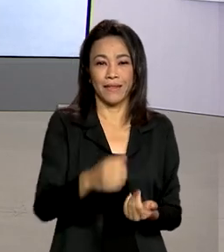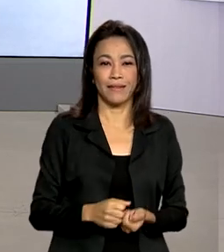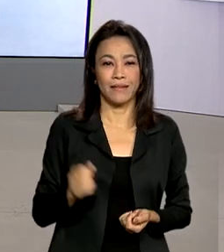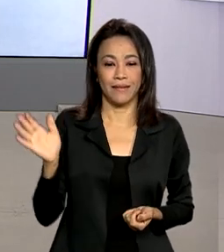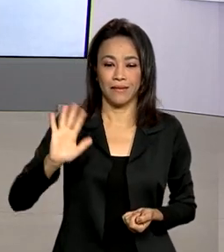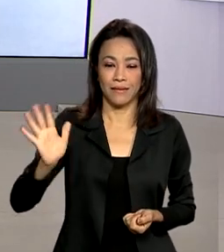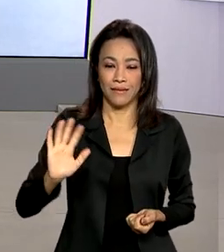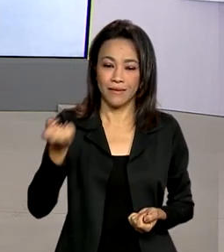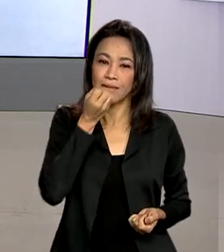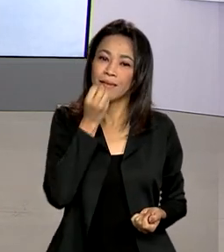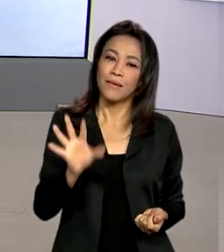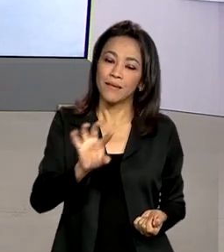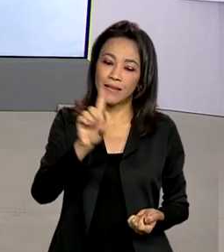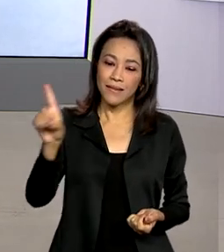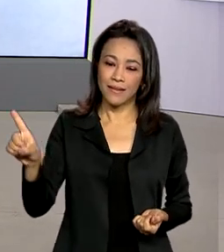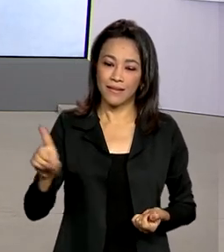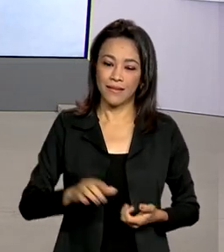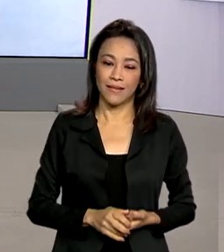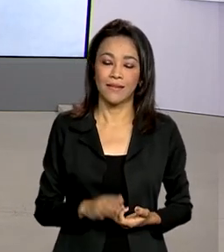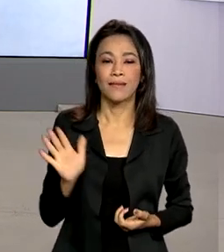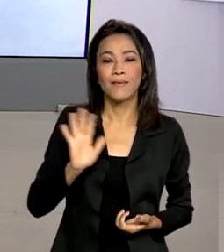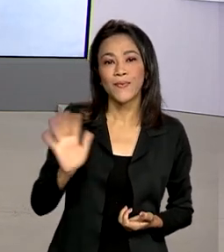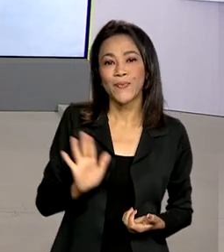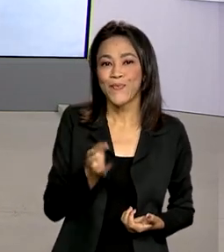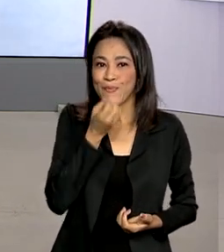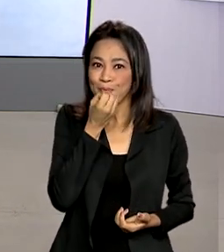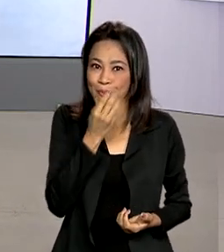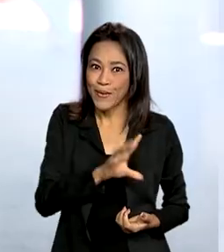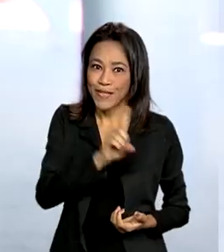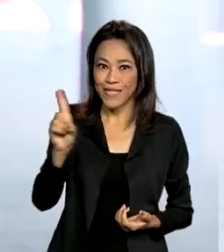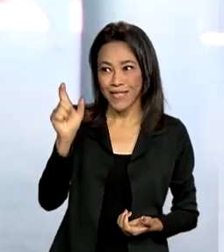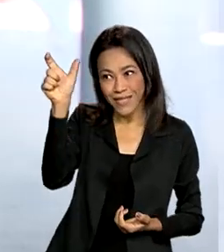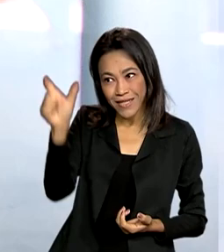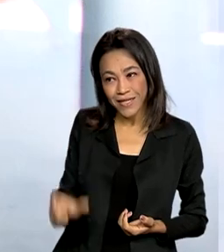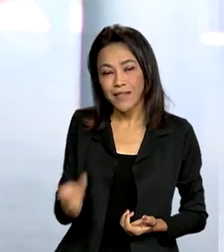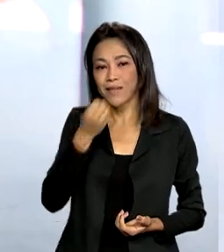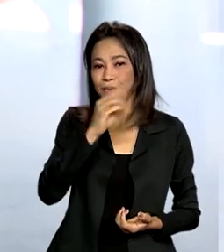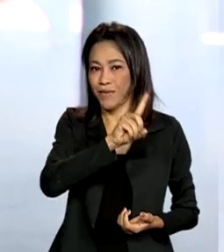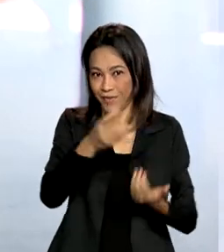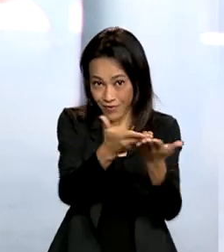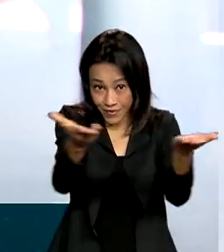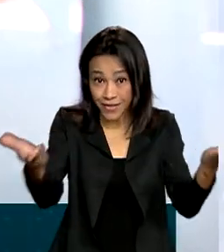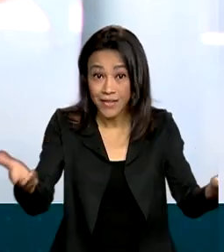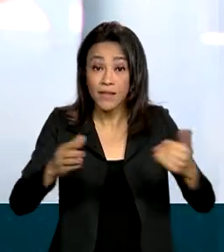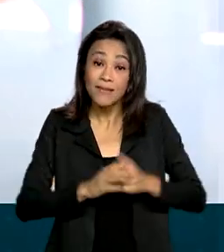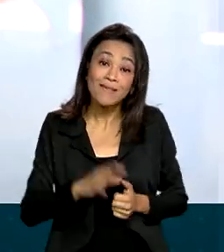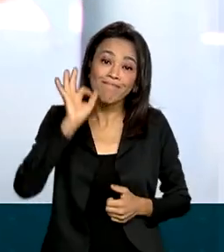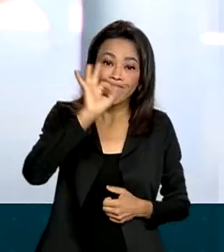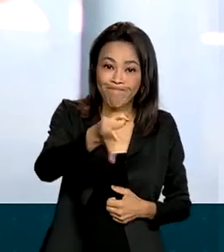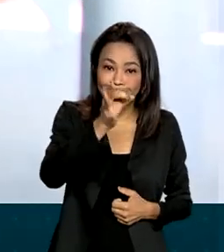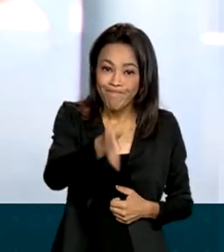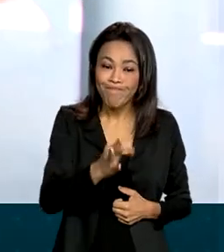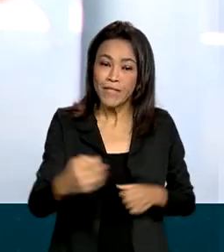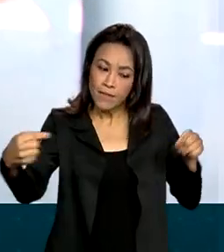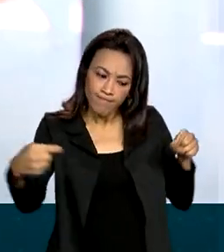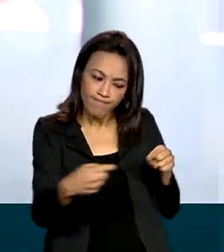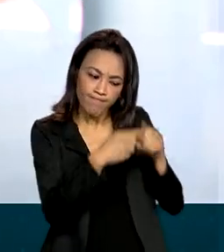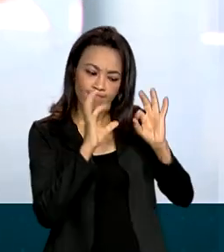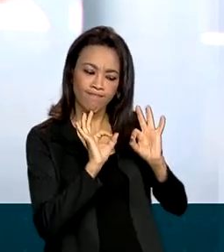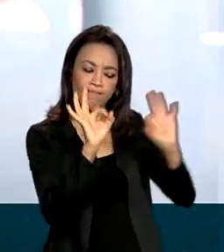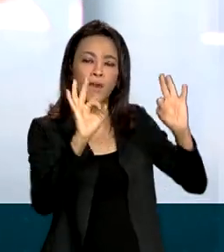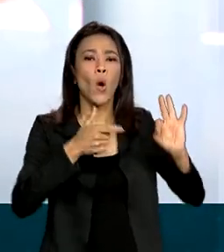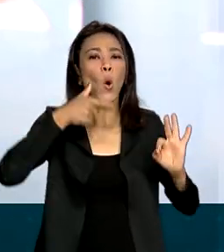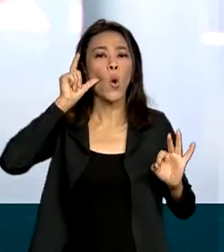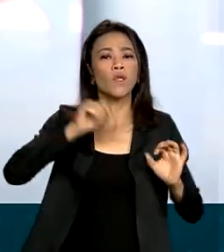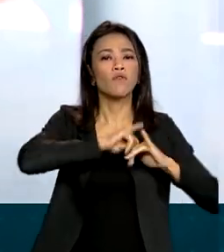Glauco, bom dia. Olá Renata, bom dia para você e bom dia a todos. É isso mesmo, de acordo com uma medida provisória publicada